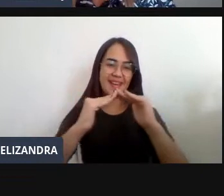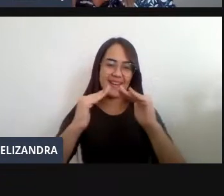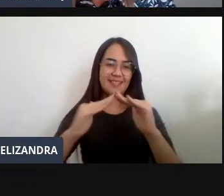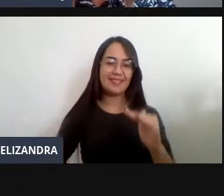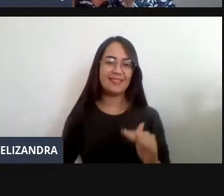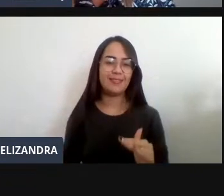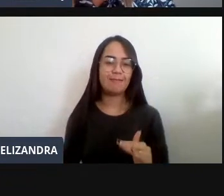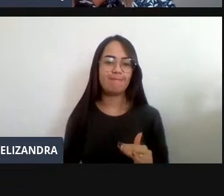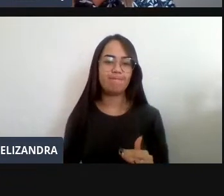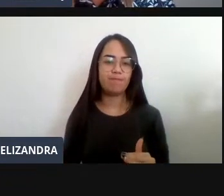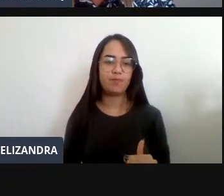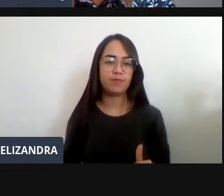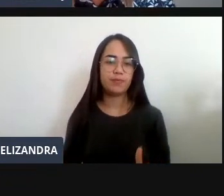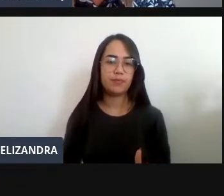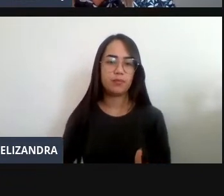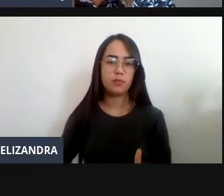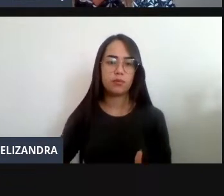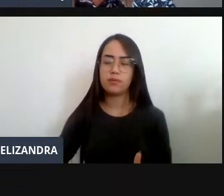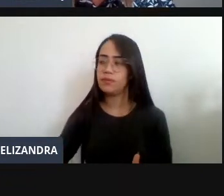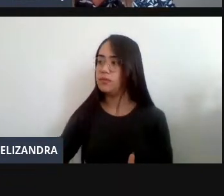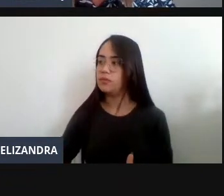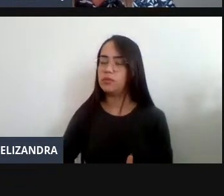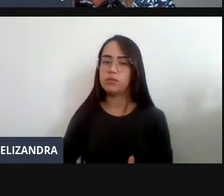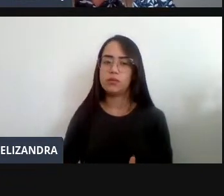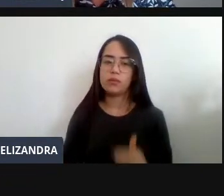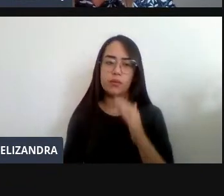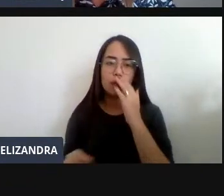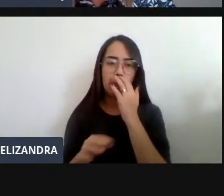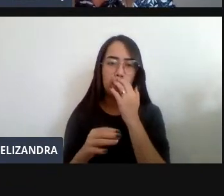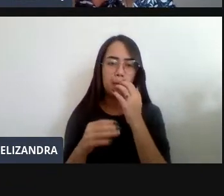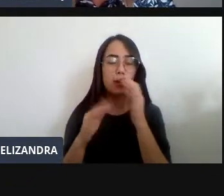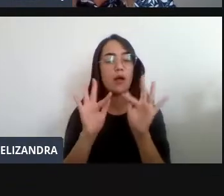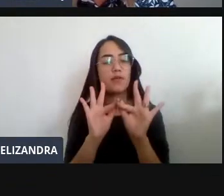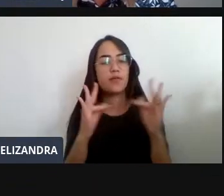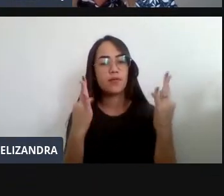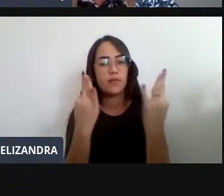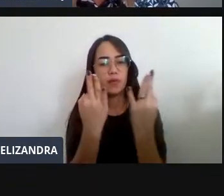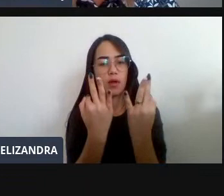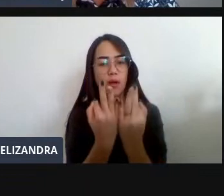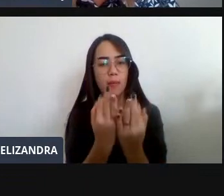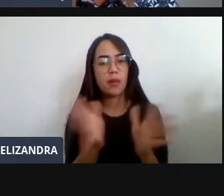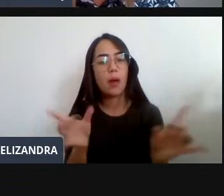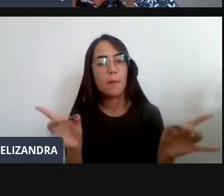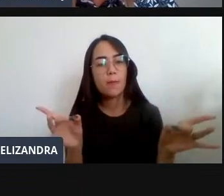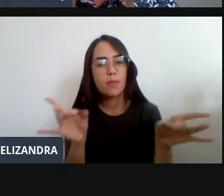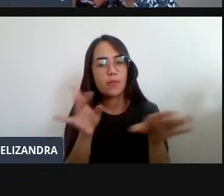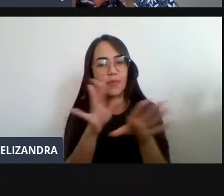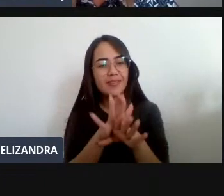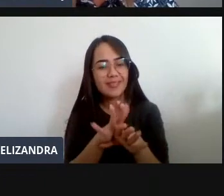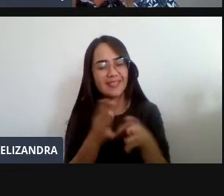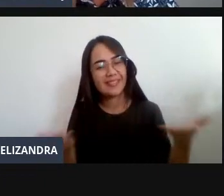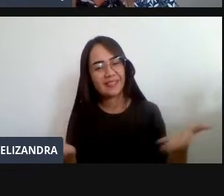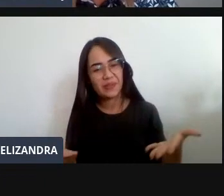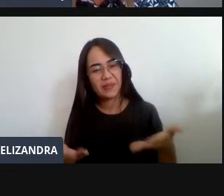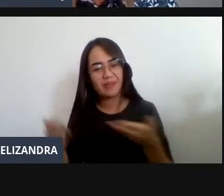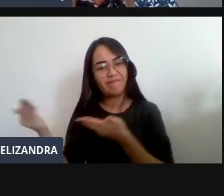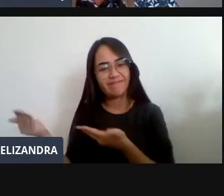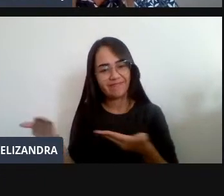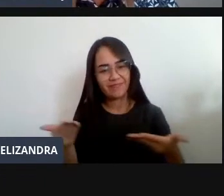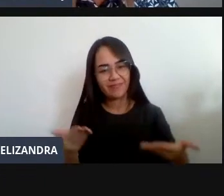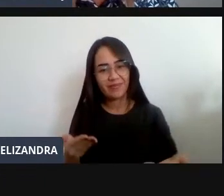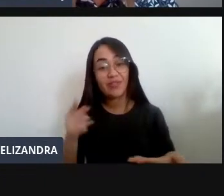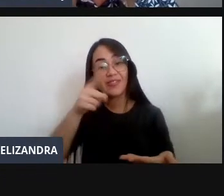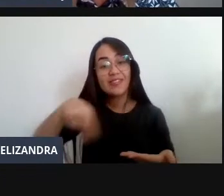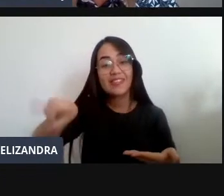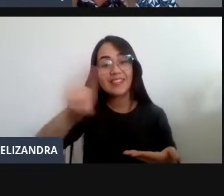Como diz Paloma Que Aqui É Uma Família Uma Família Que Está Pronta Para Vos Receber Vocês Veteranos Que